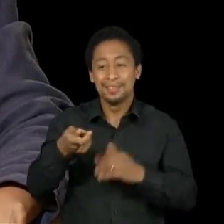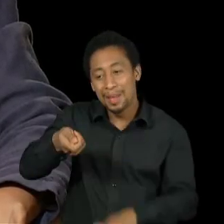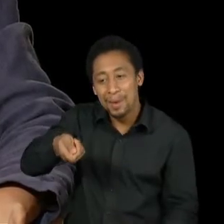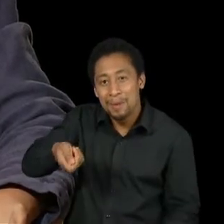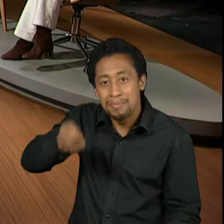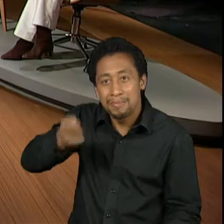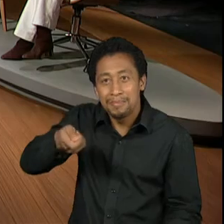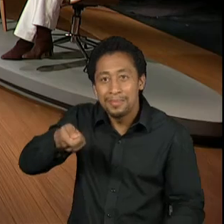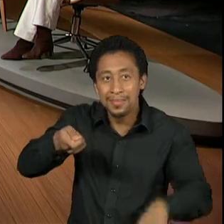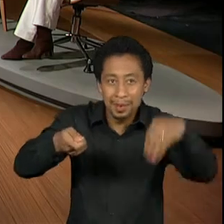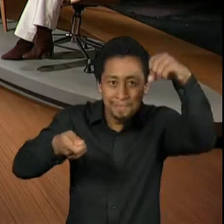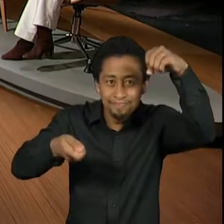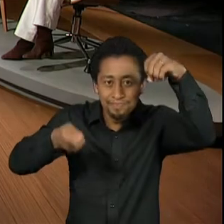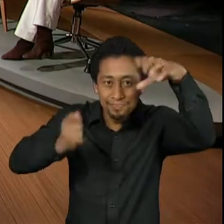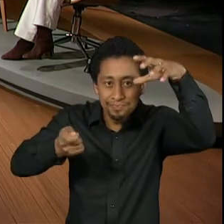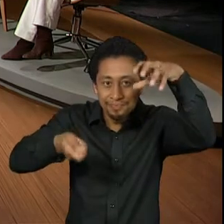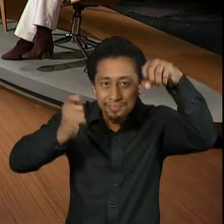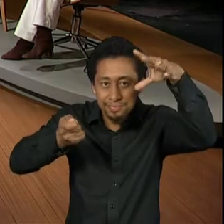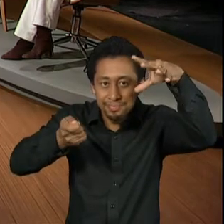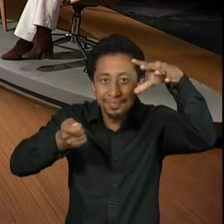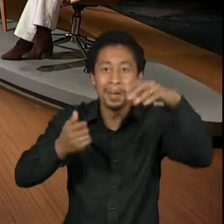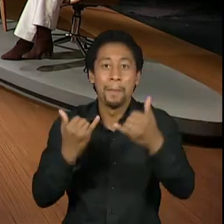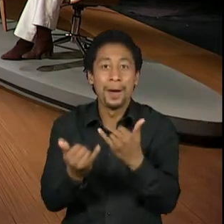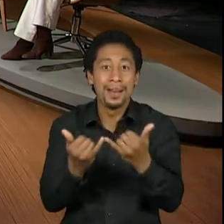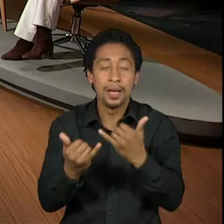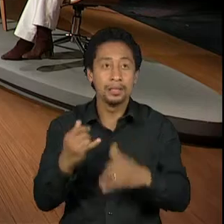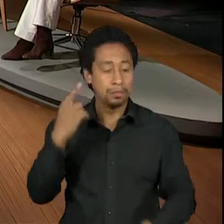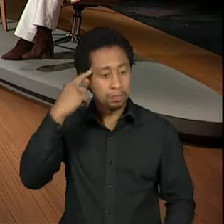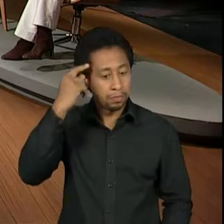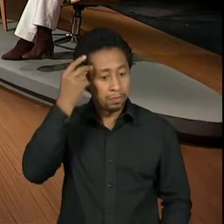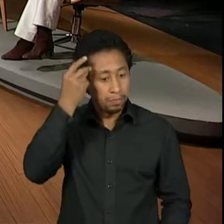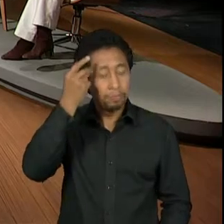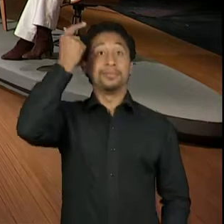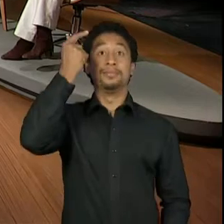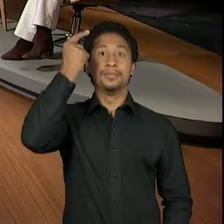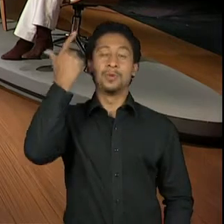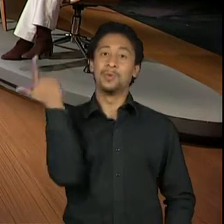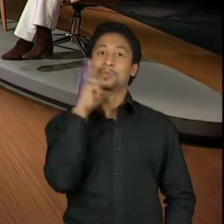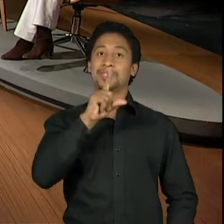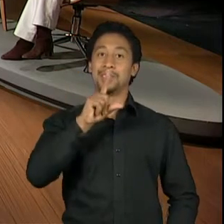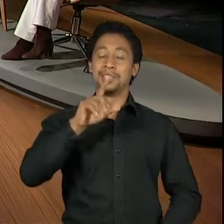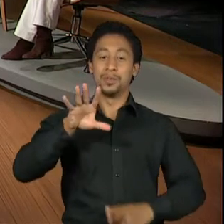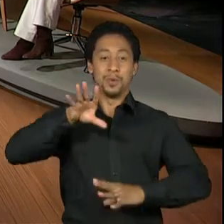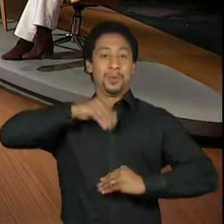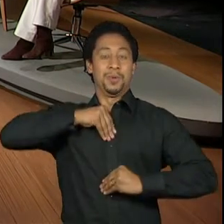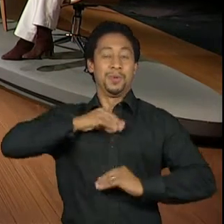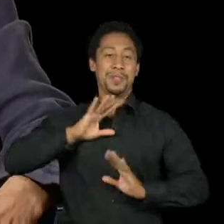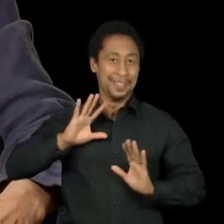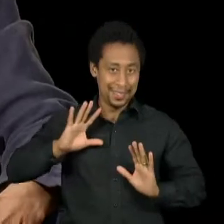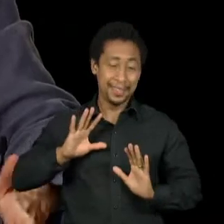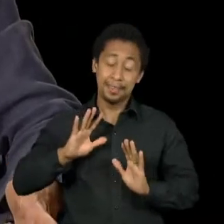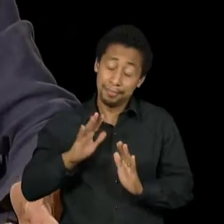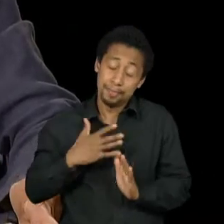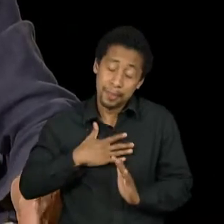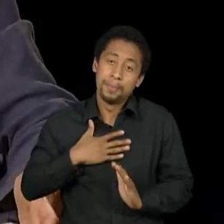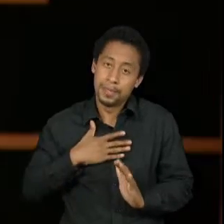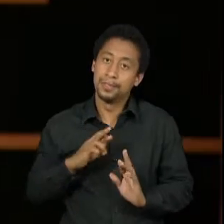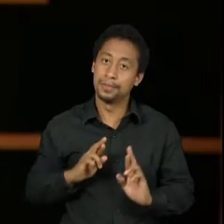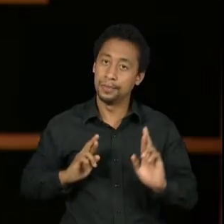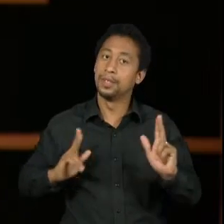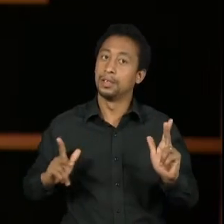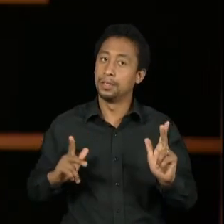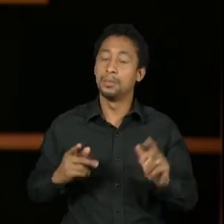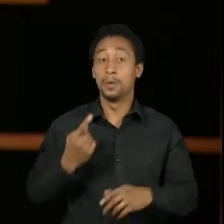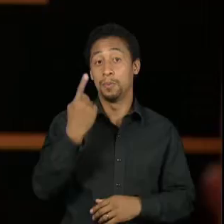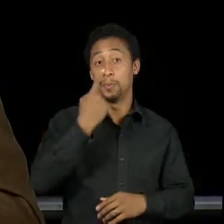Mas até então, eu falava, não vou conseguir, porque eu estava, realmente foi uma coisa muito diferente para mim. Agora, o primeiro texto foi